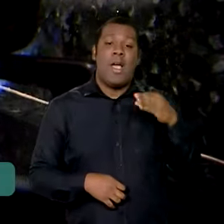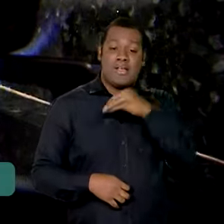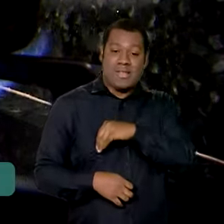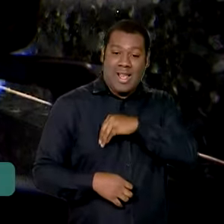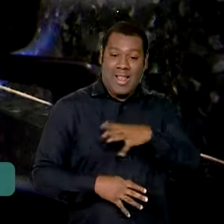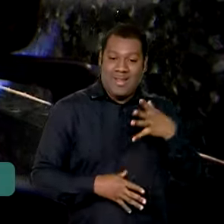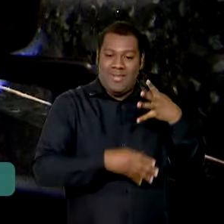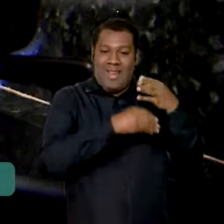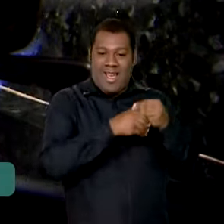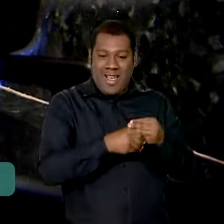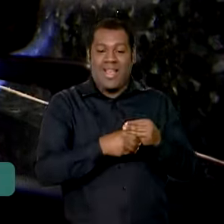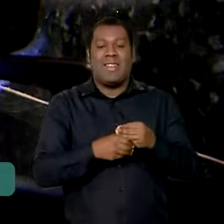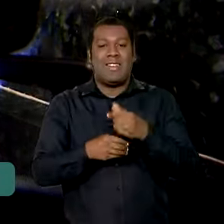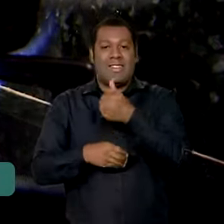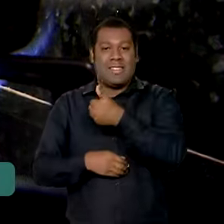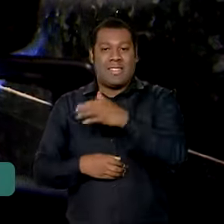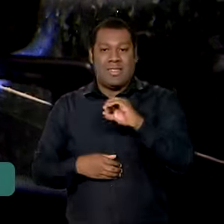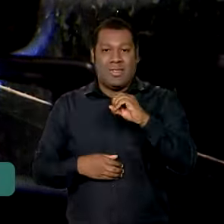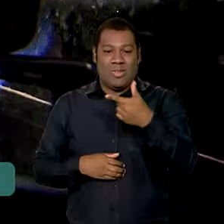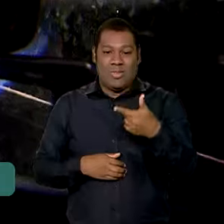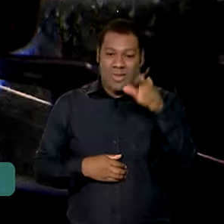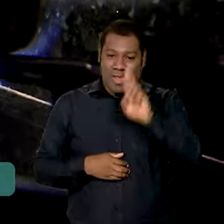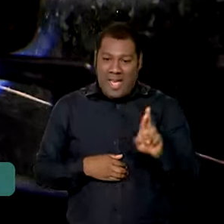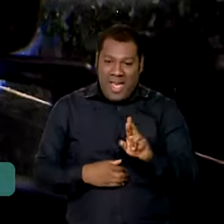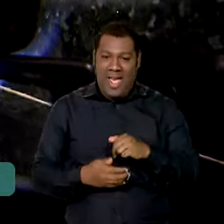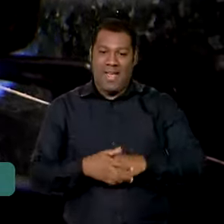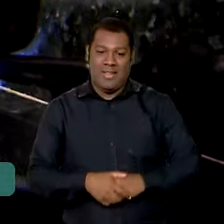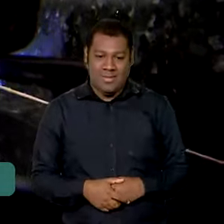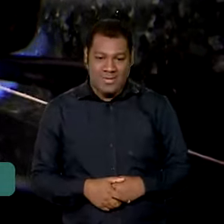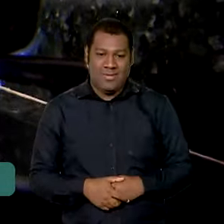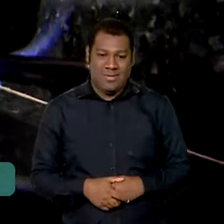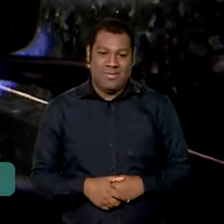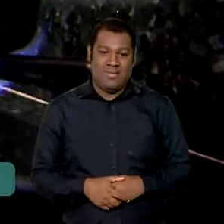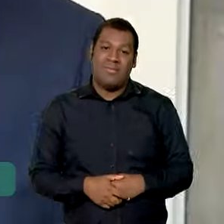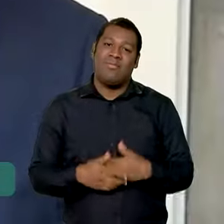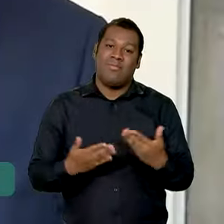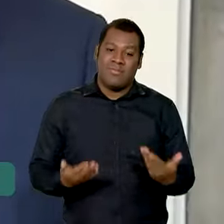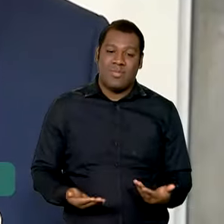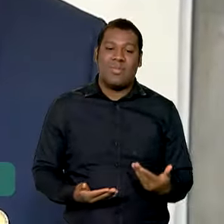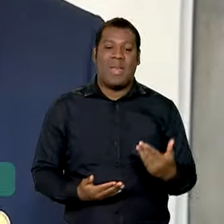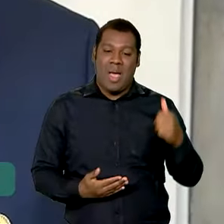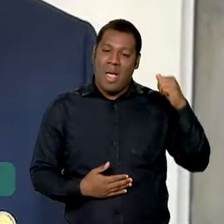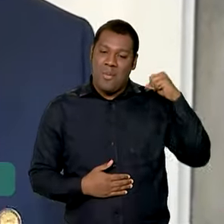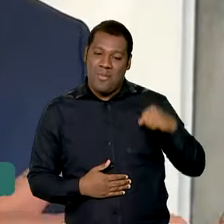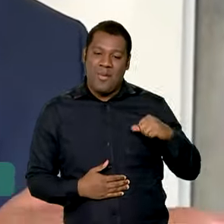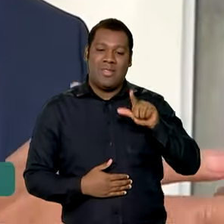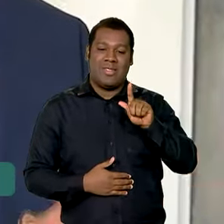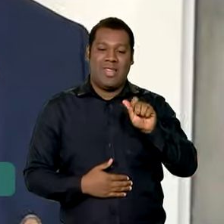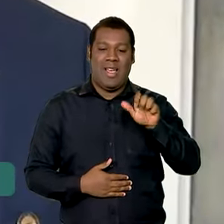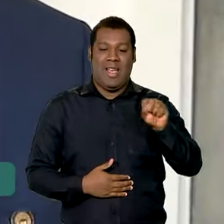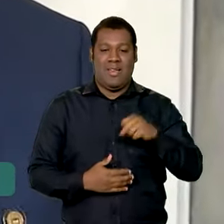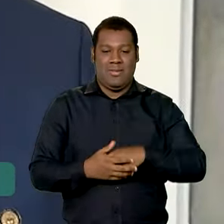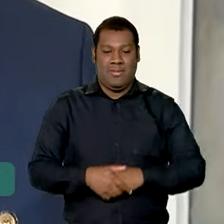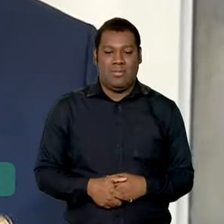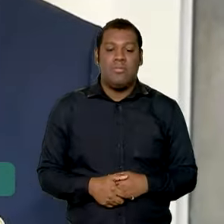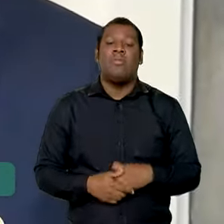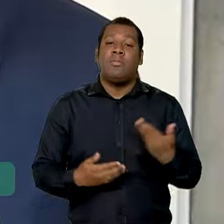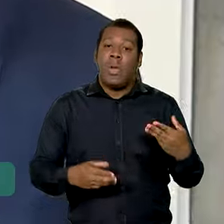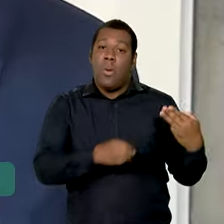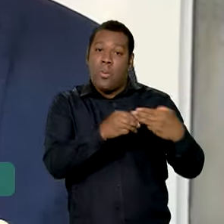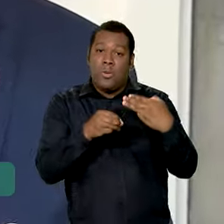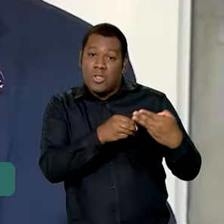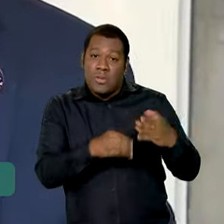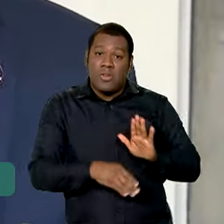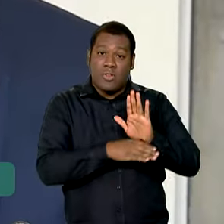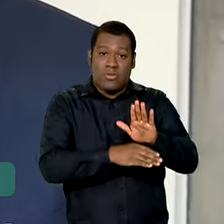reais, referente ao valor integral do botijão de 13 quilos de gás. A liberação para os municípios